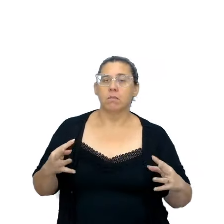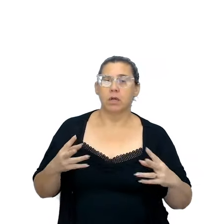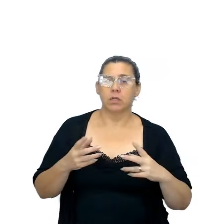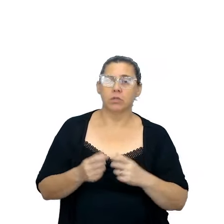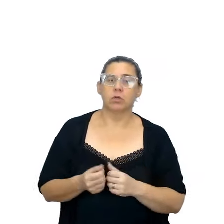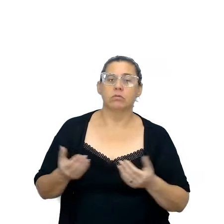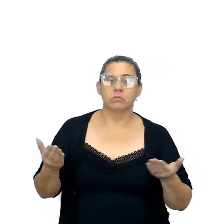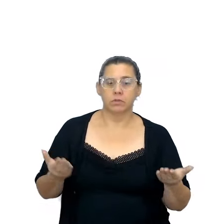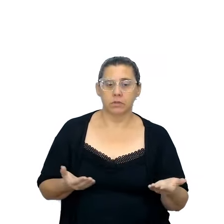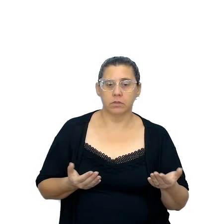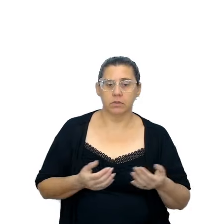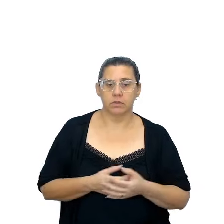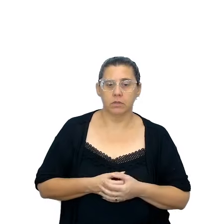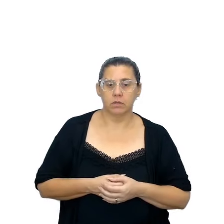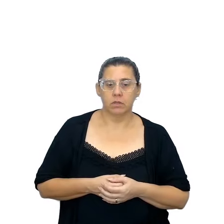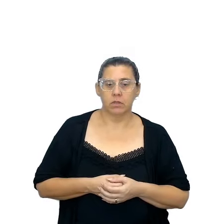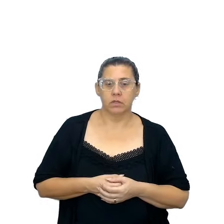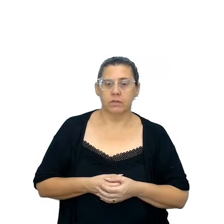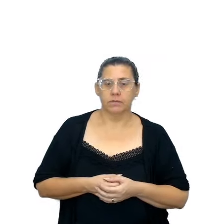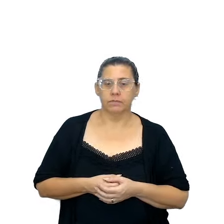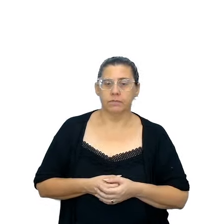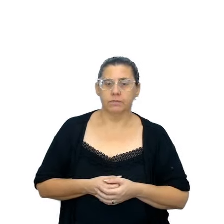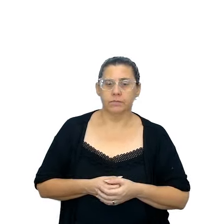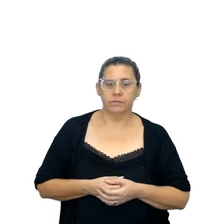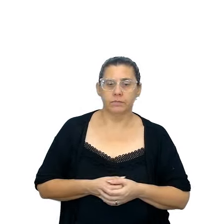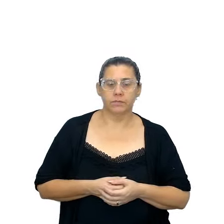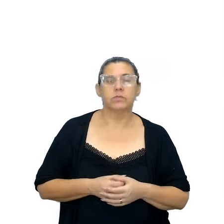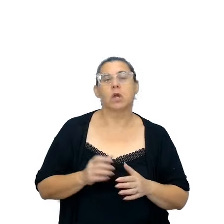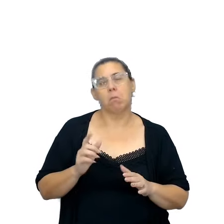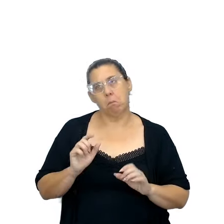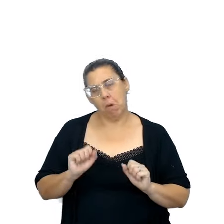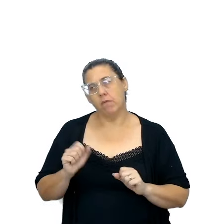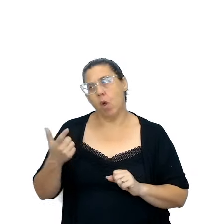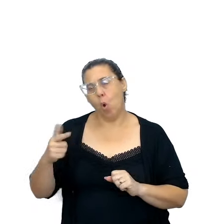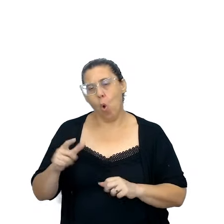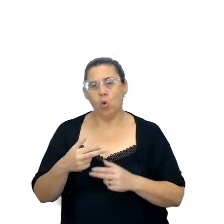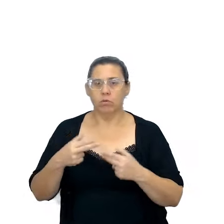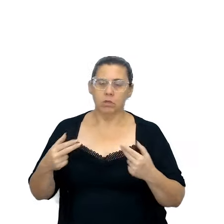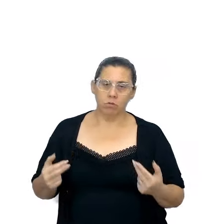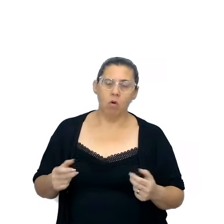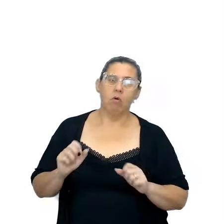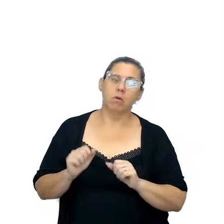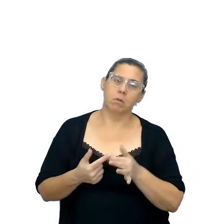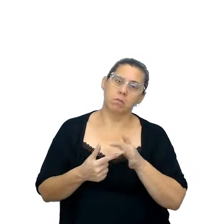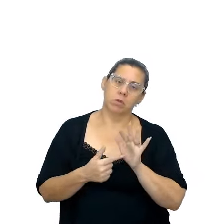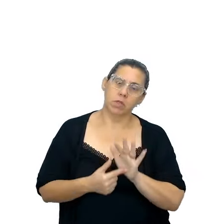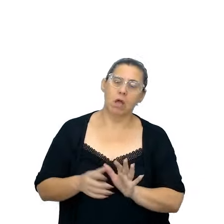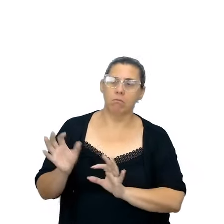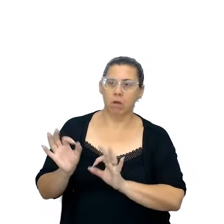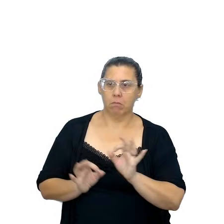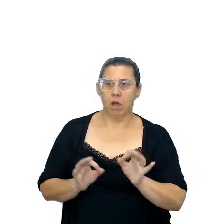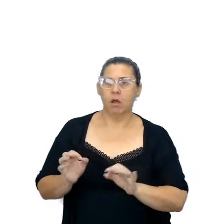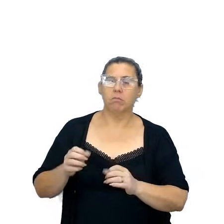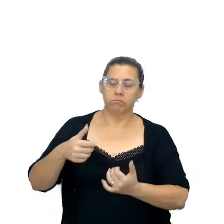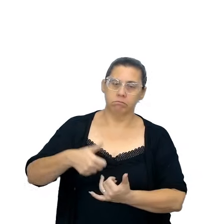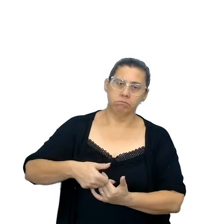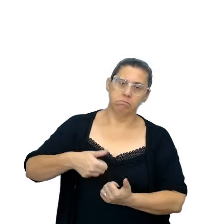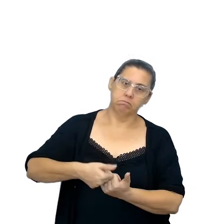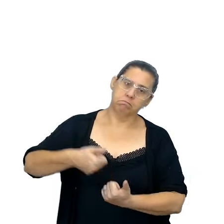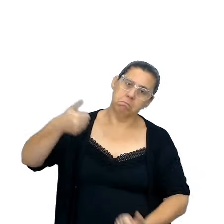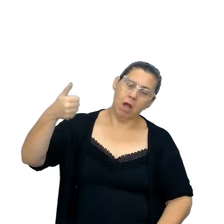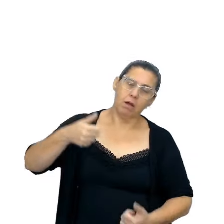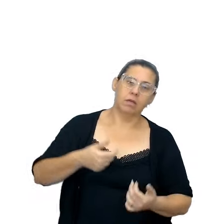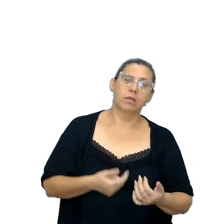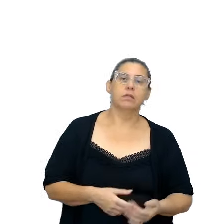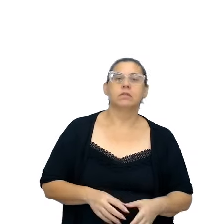aqui, no caso, se não foi a encenação, podem ser outras questões que podem ser escolhidas como esquemas, banners, catars, encenações,